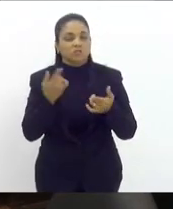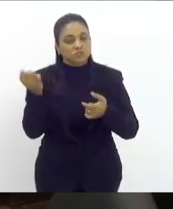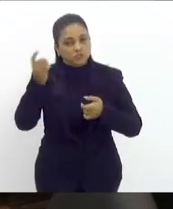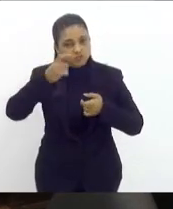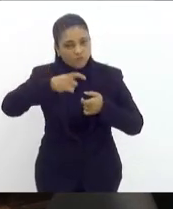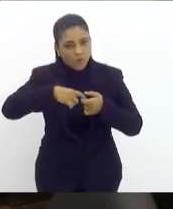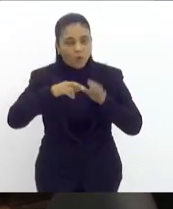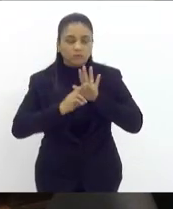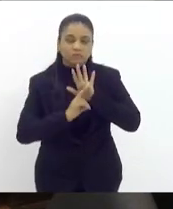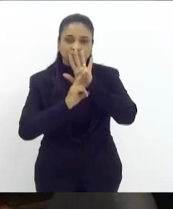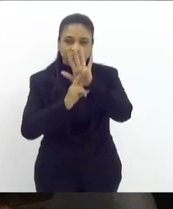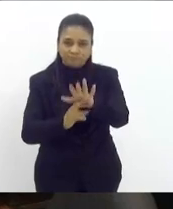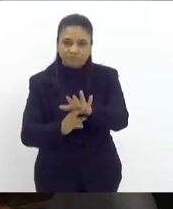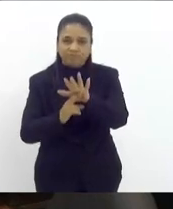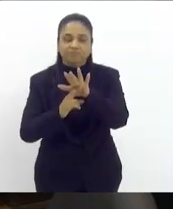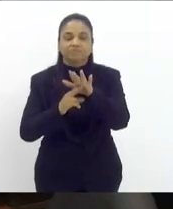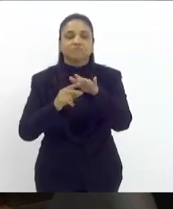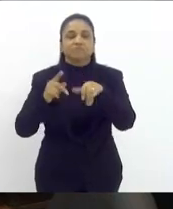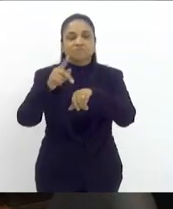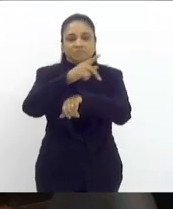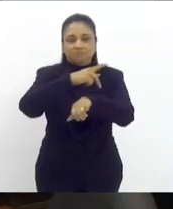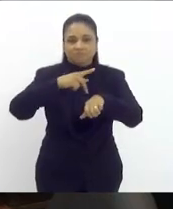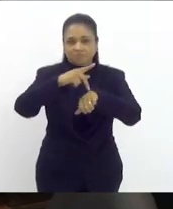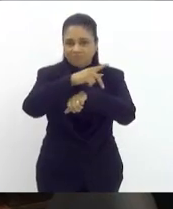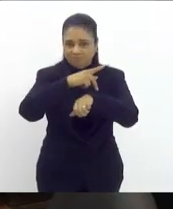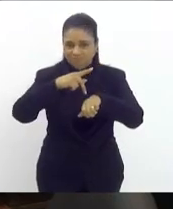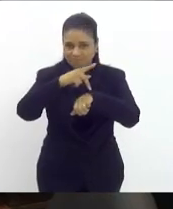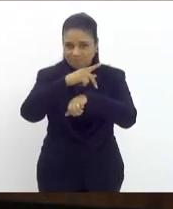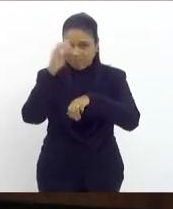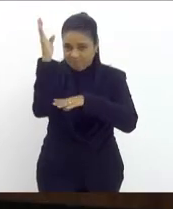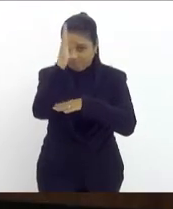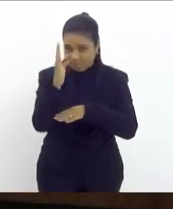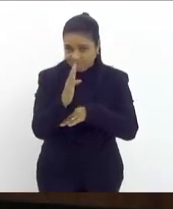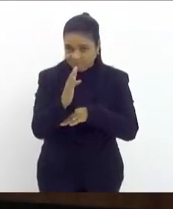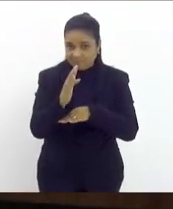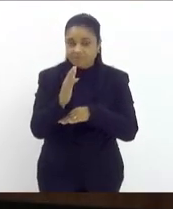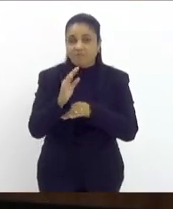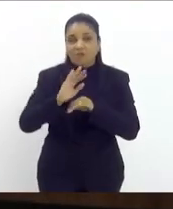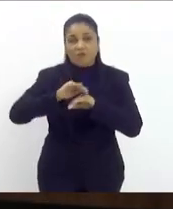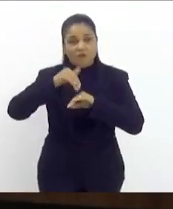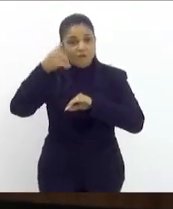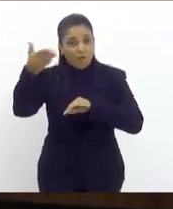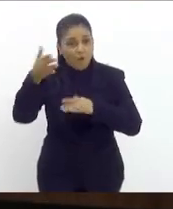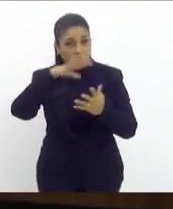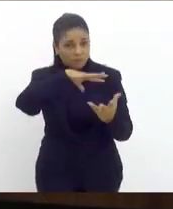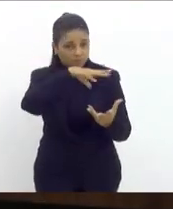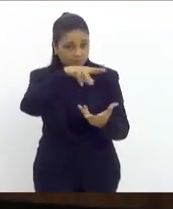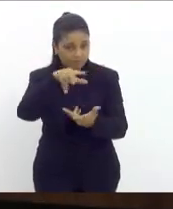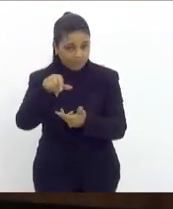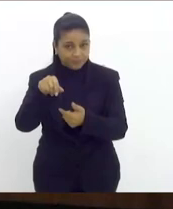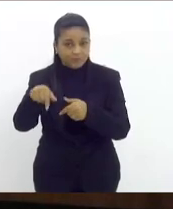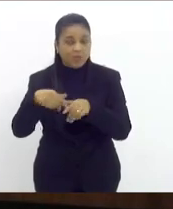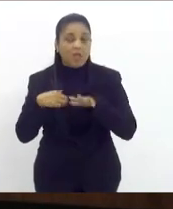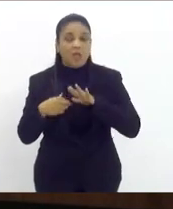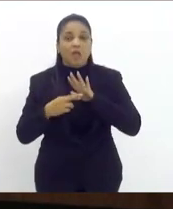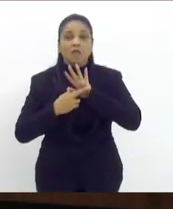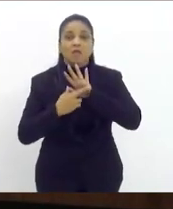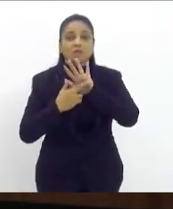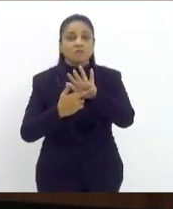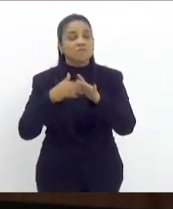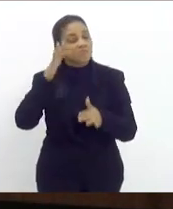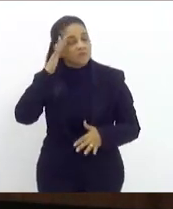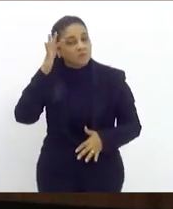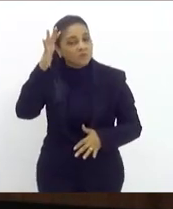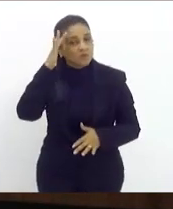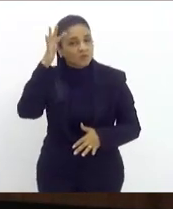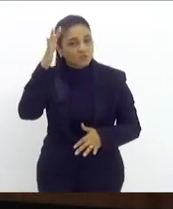no protagonismo das relações internacionais e com uma diferença em relação ao governo anterior que colocou a ideologia à frente do interesse